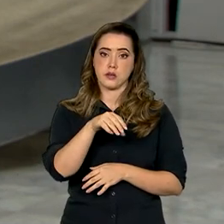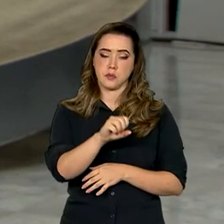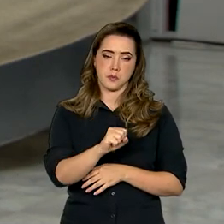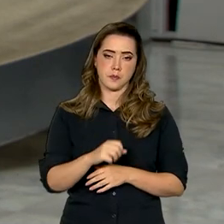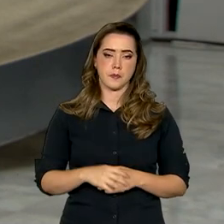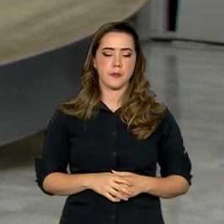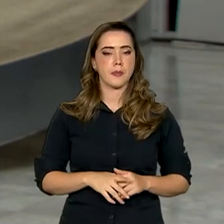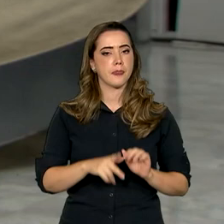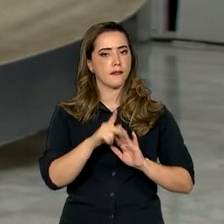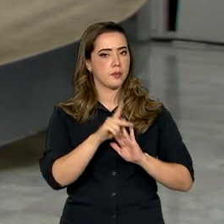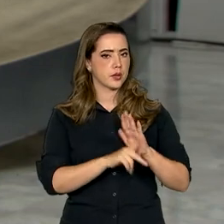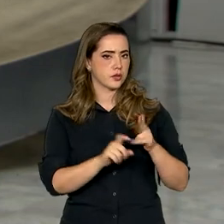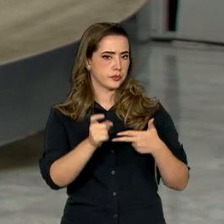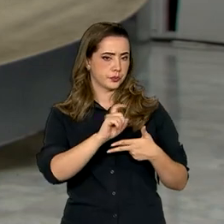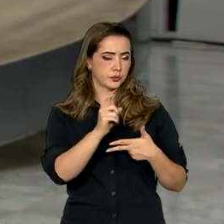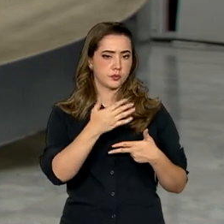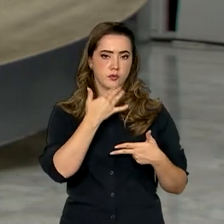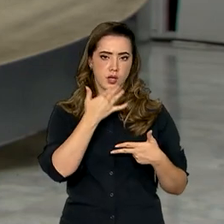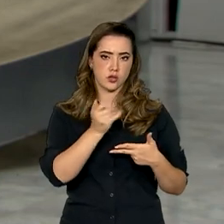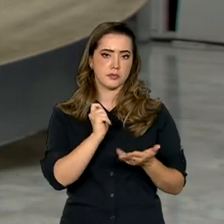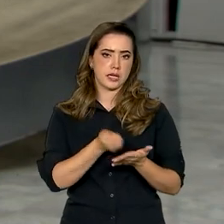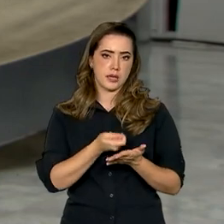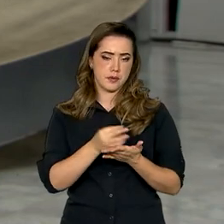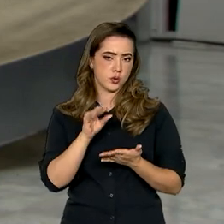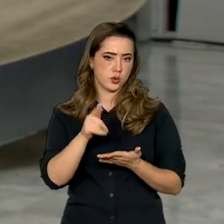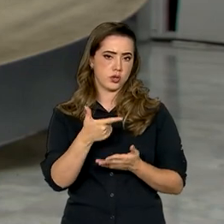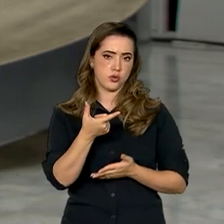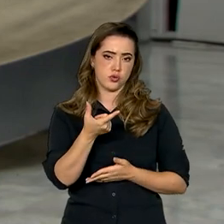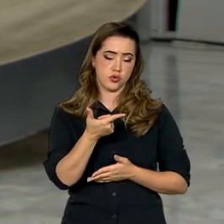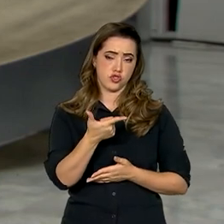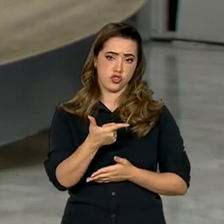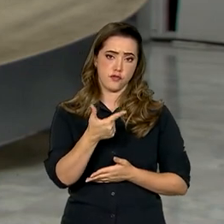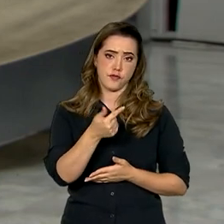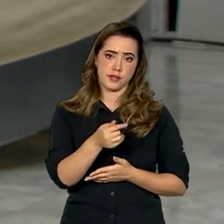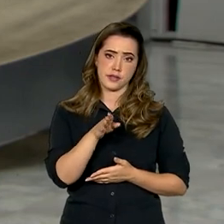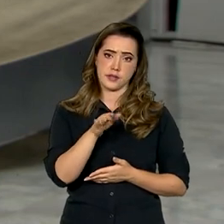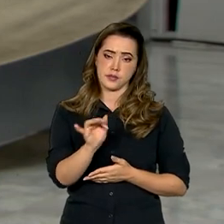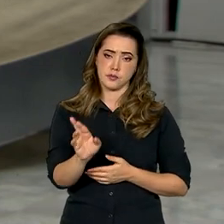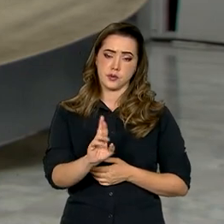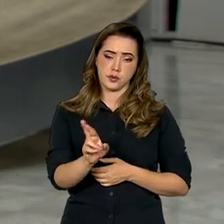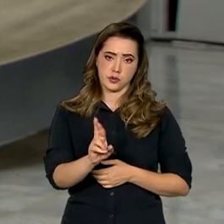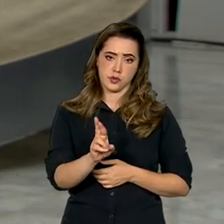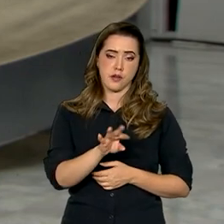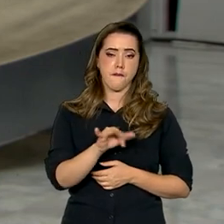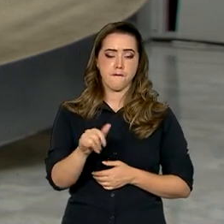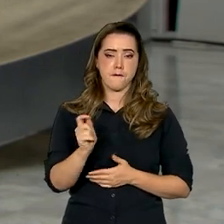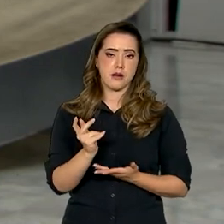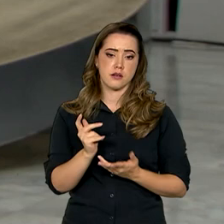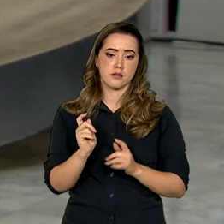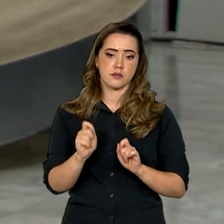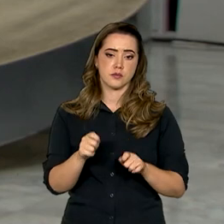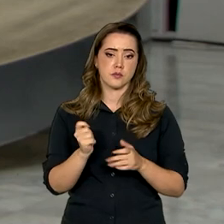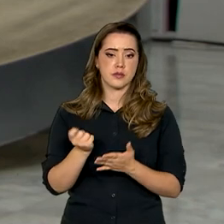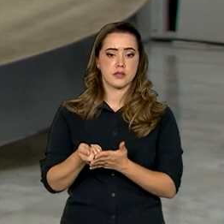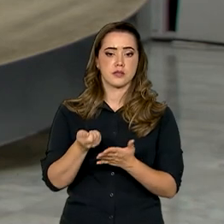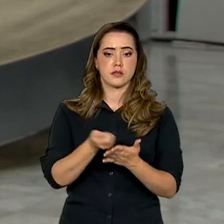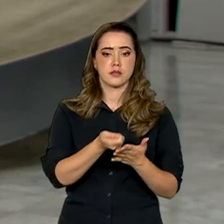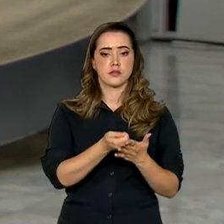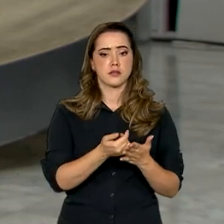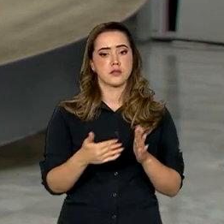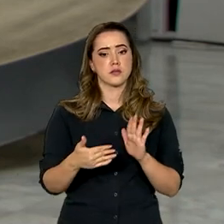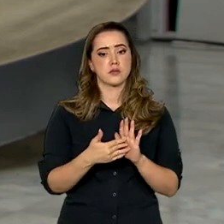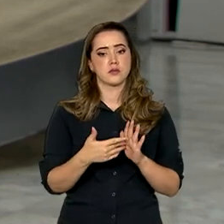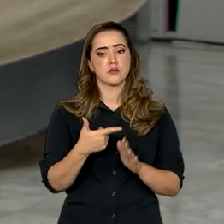enviado pelo Executivo prevê compensação total de 27 bilhões de reais, que devem ser pagos até